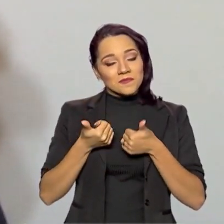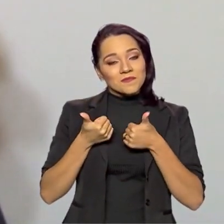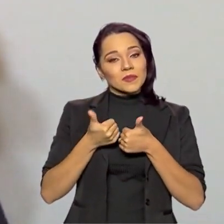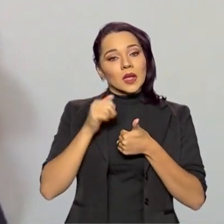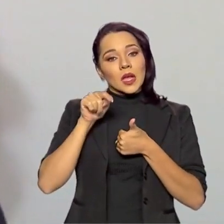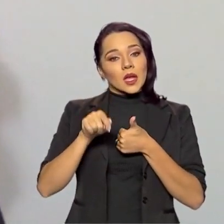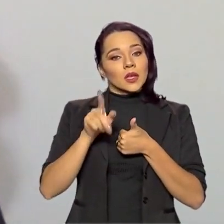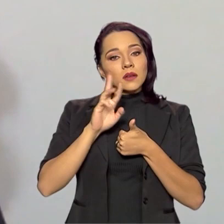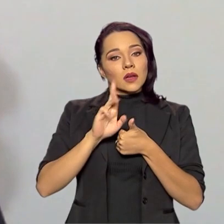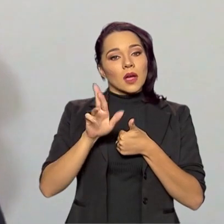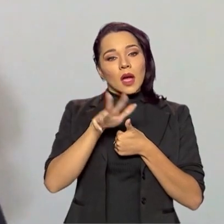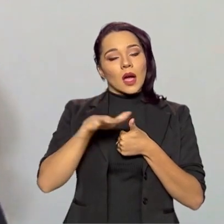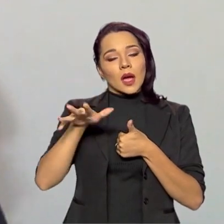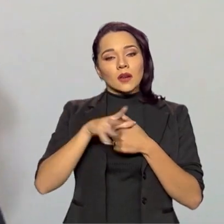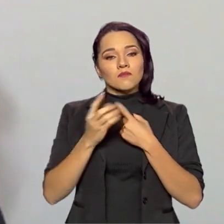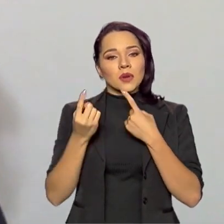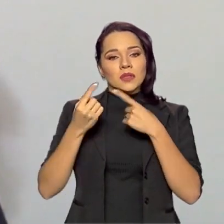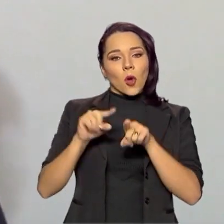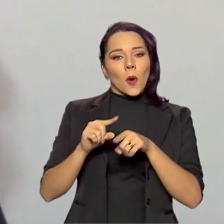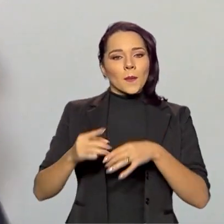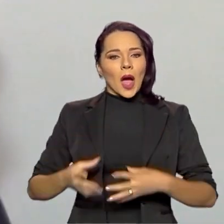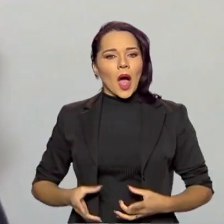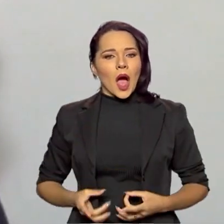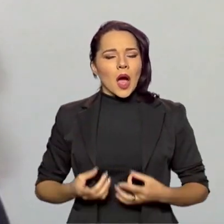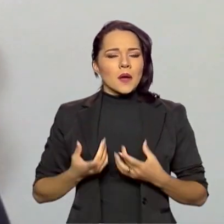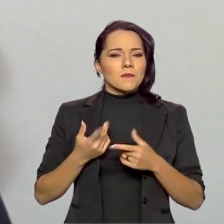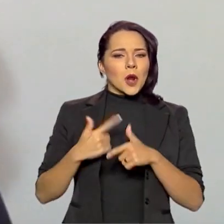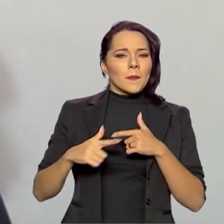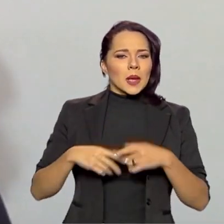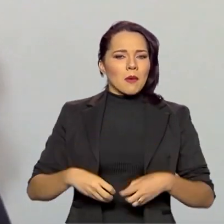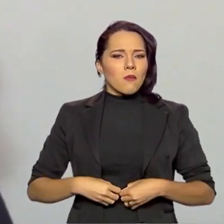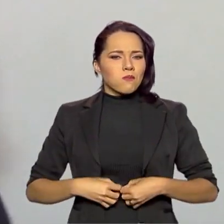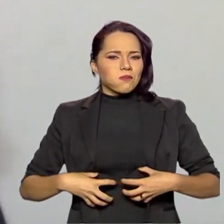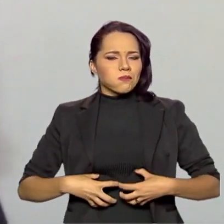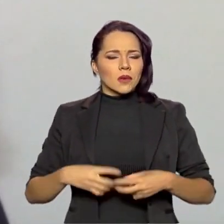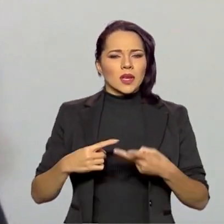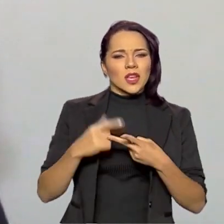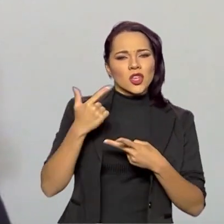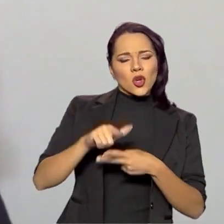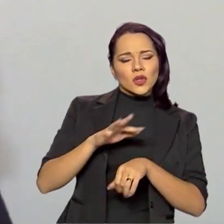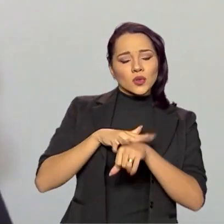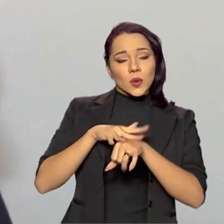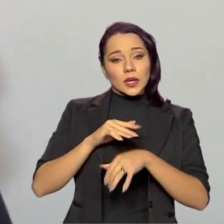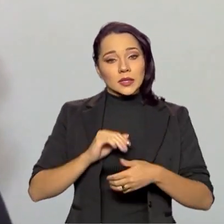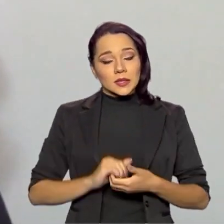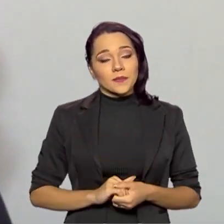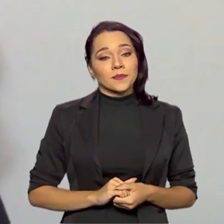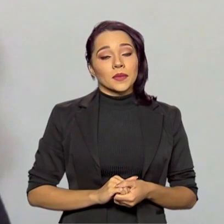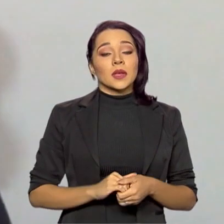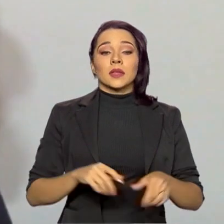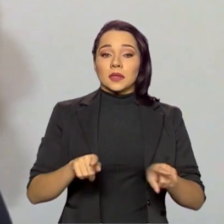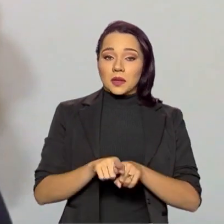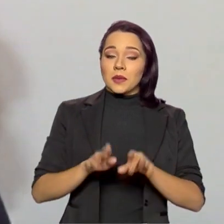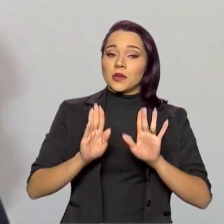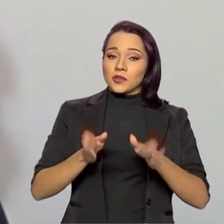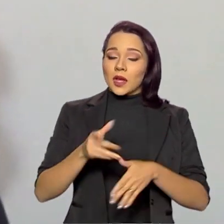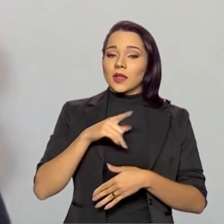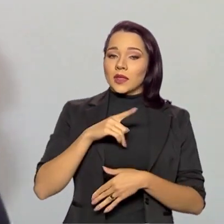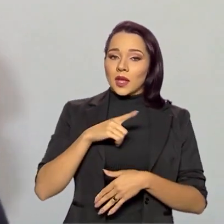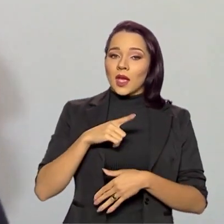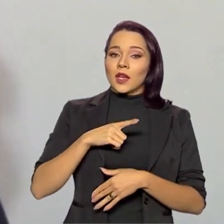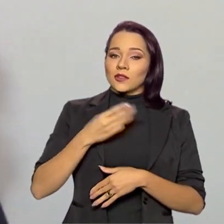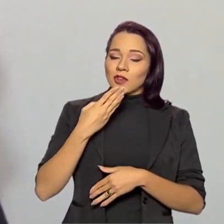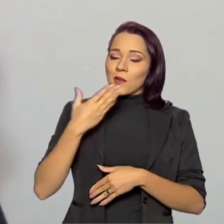no tocante a combate à úlcera, à inflamação e outras enfermidades, inclusive já tendo sido